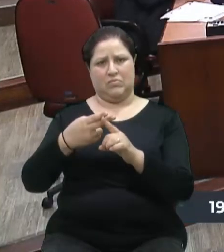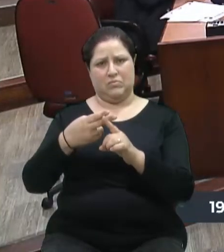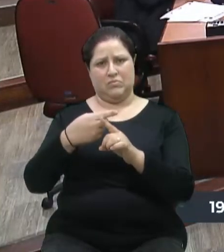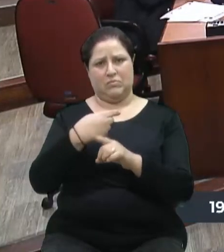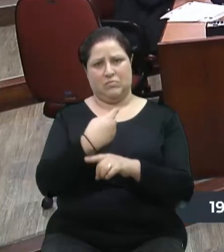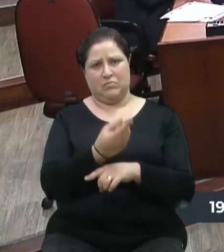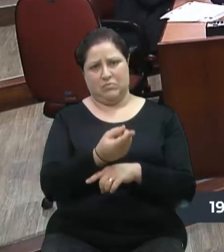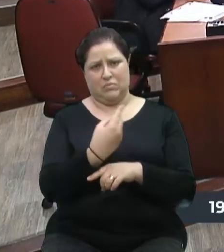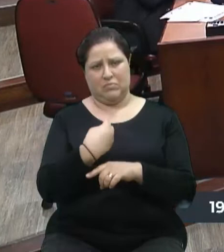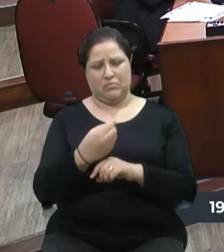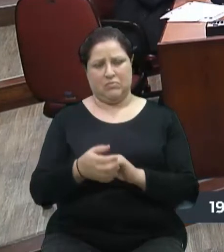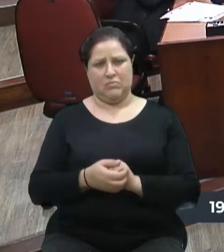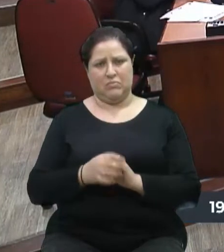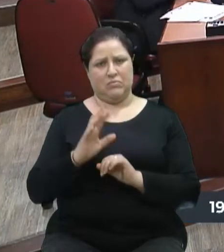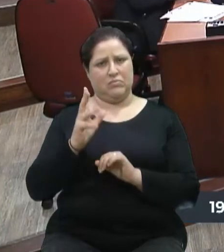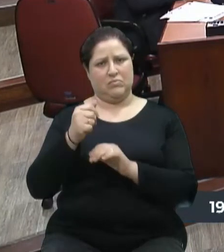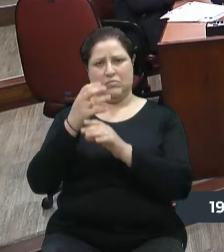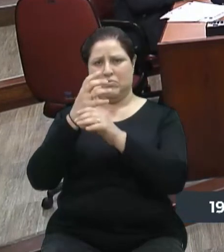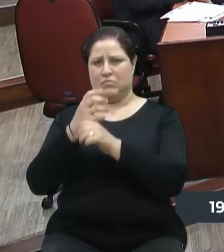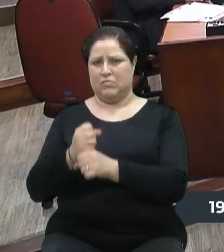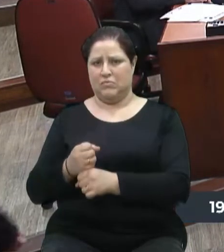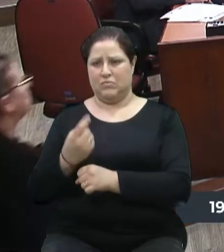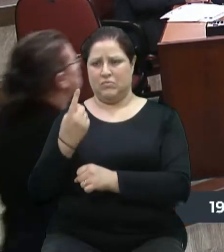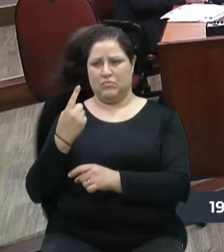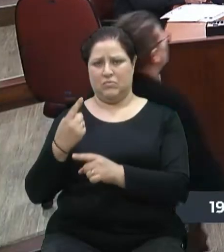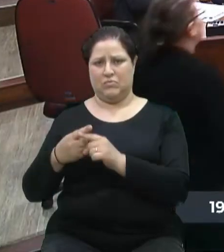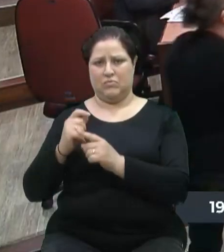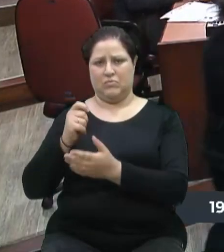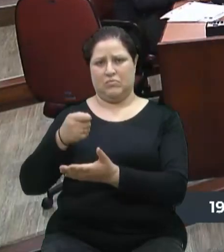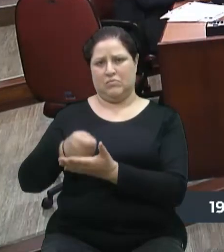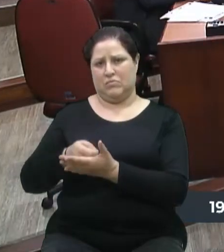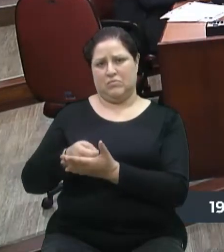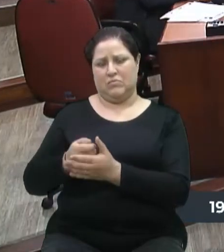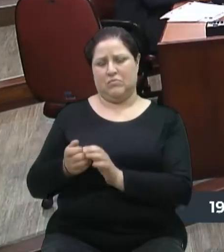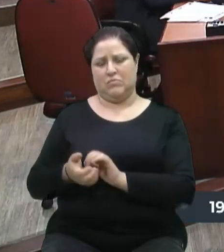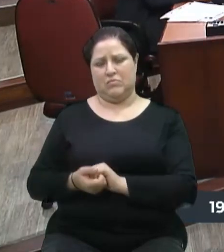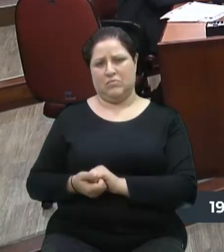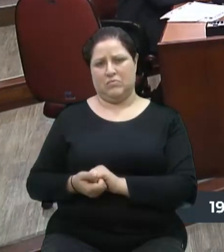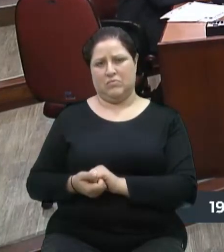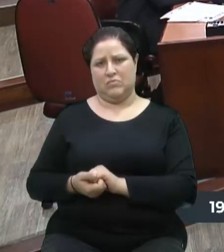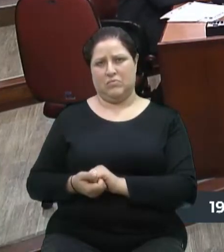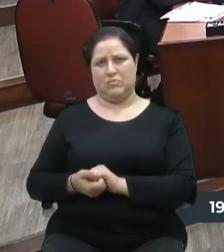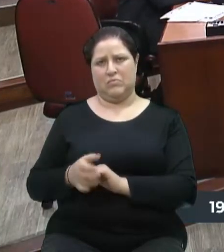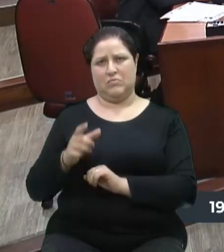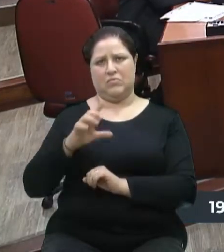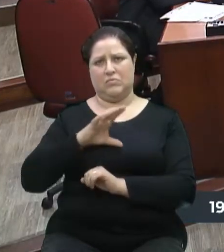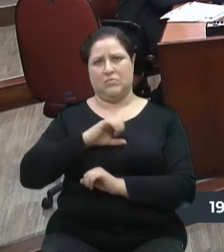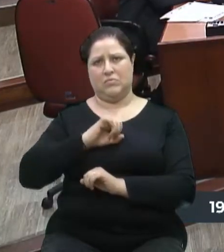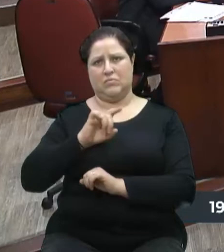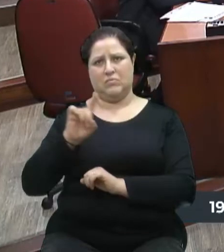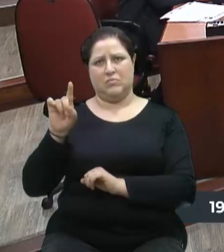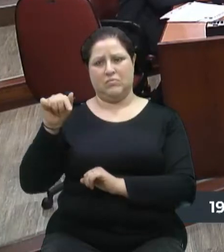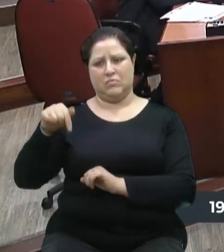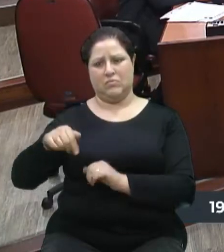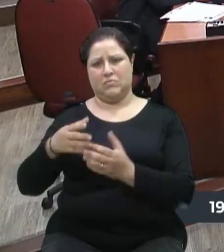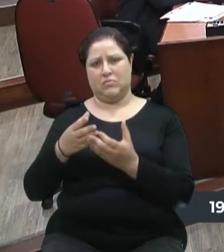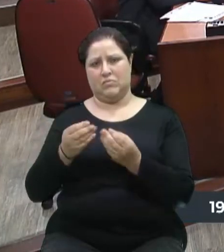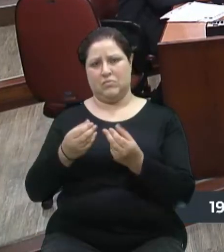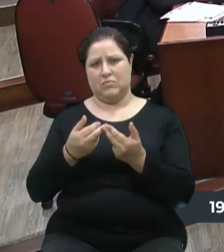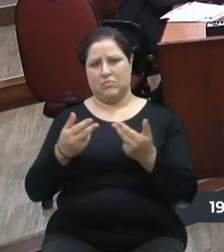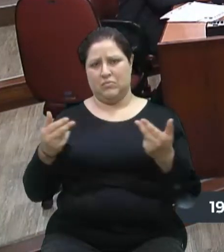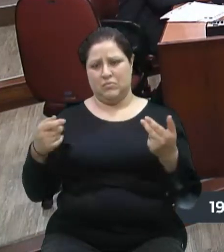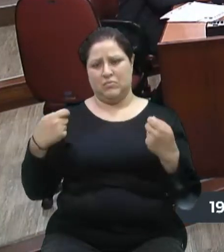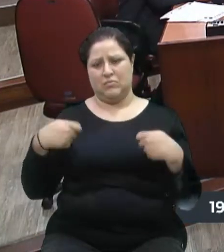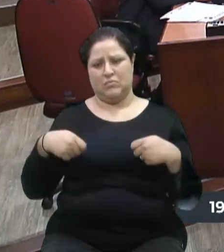é tudo computado como a mesma. Pelo amor de Deus, gente, olha, tem muita coisa aqui que nós vamos levantar e que vai ter que ser